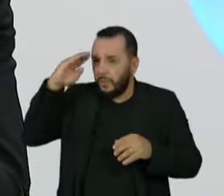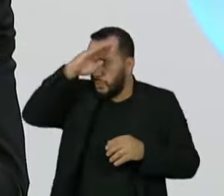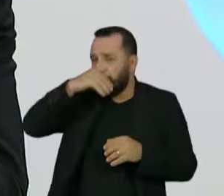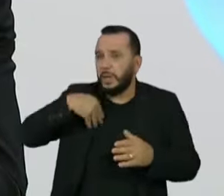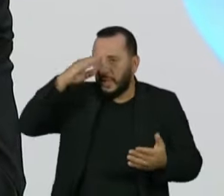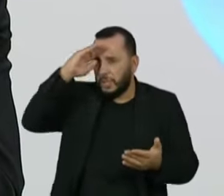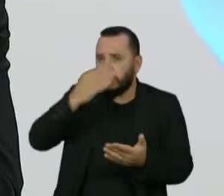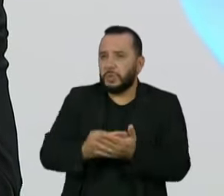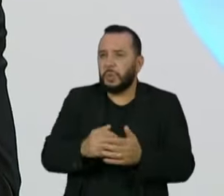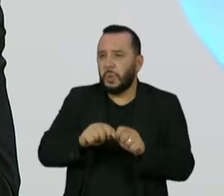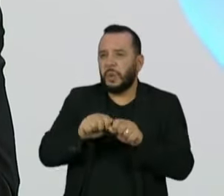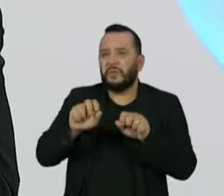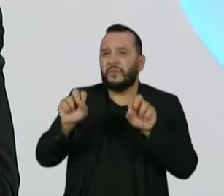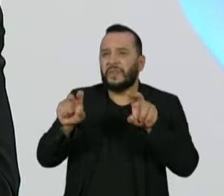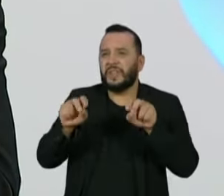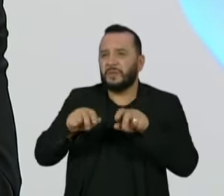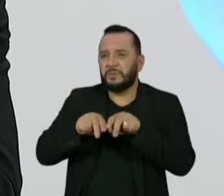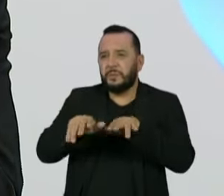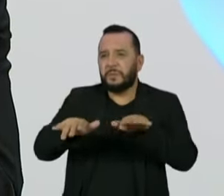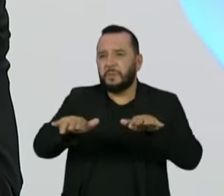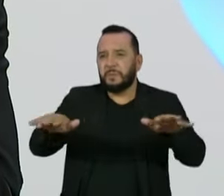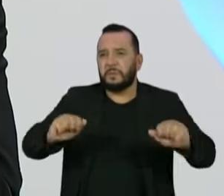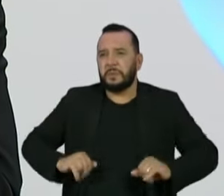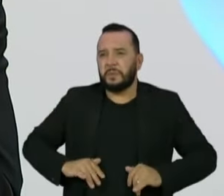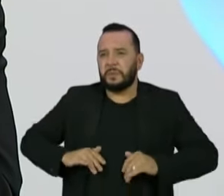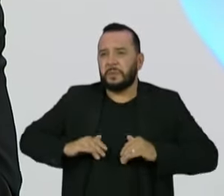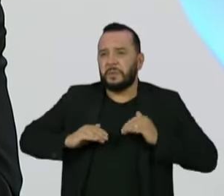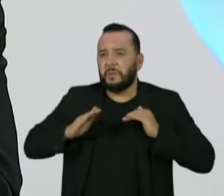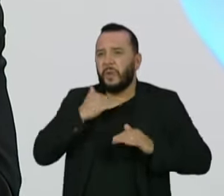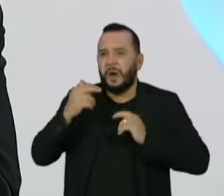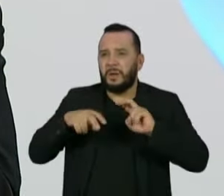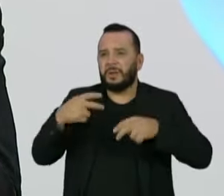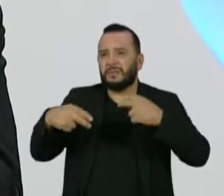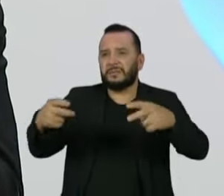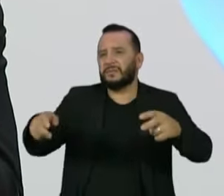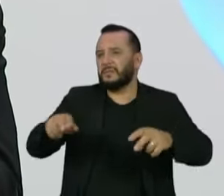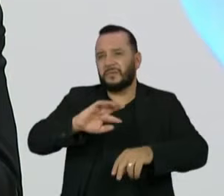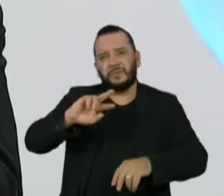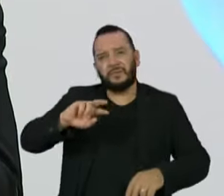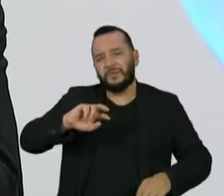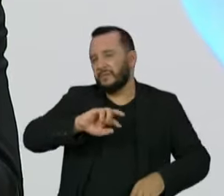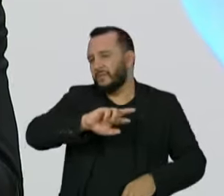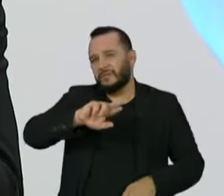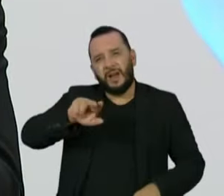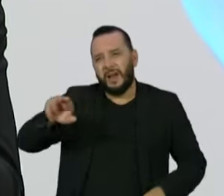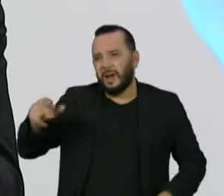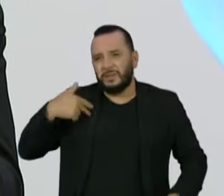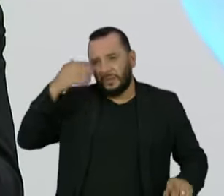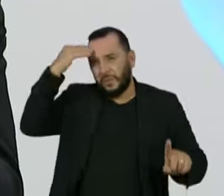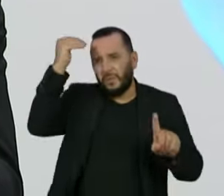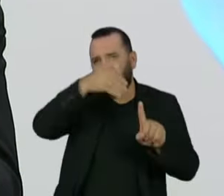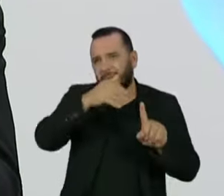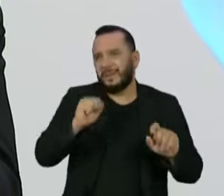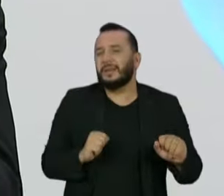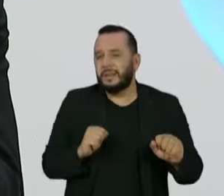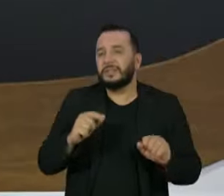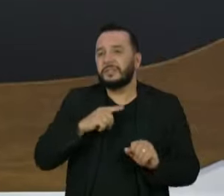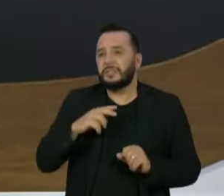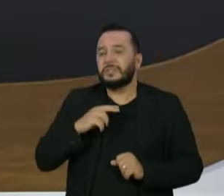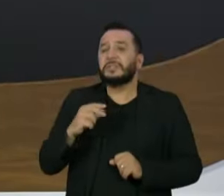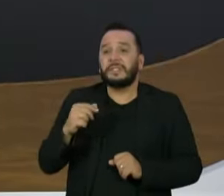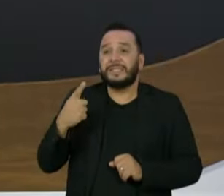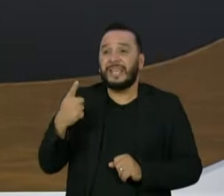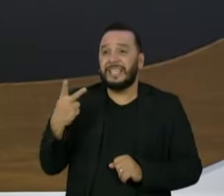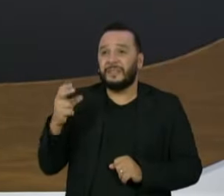natural, gerou uma aceleração da pandemia com a consequência de milhares de mortes. Você tem estudos que computam mortes evitáveis entre